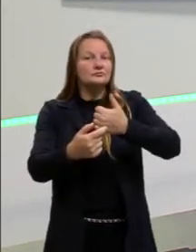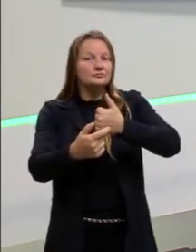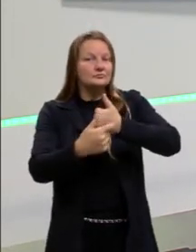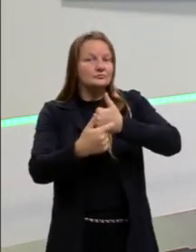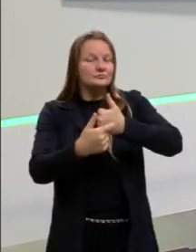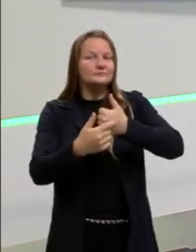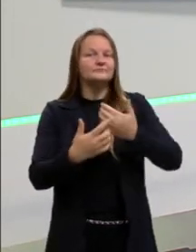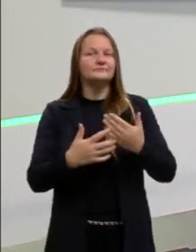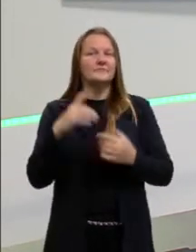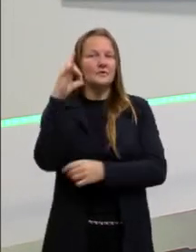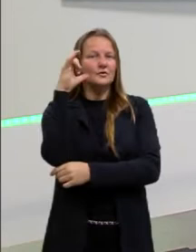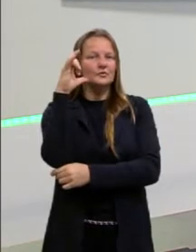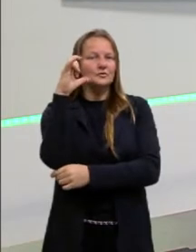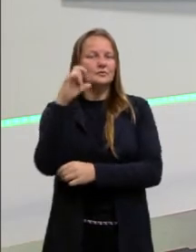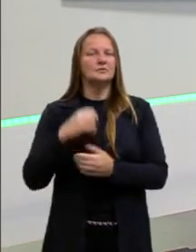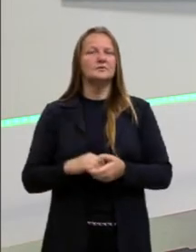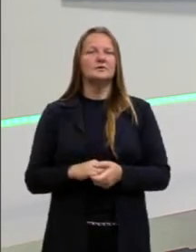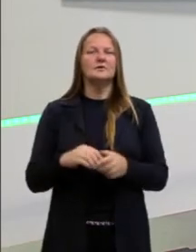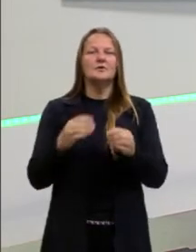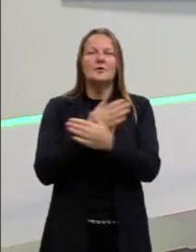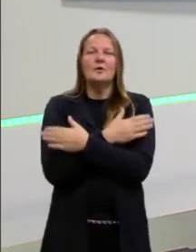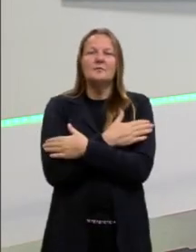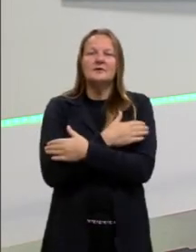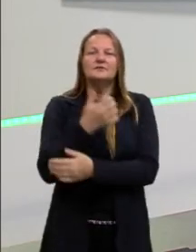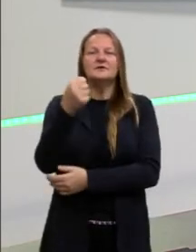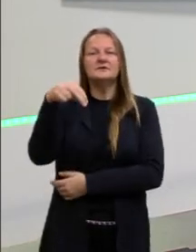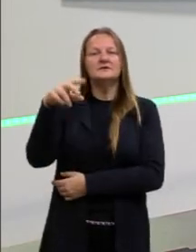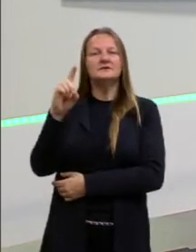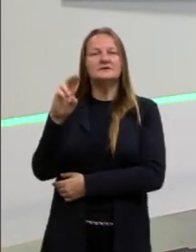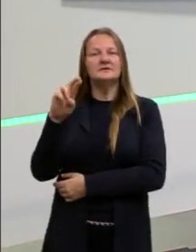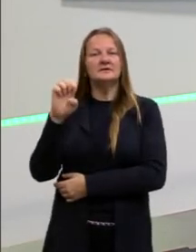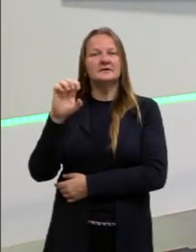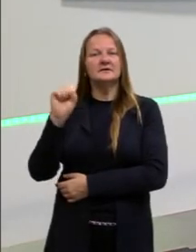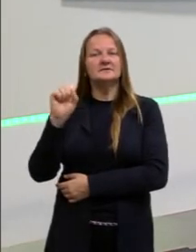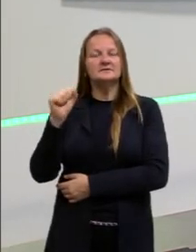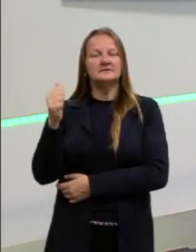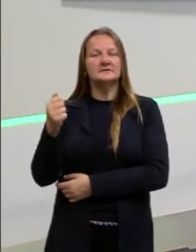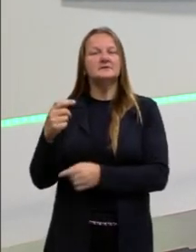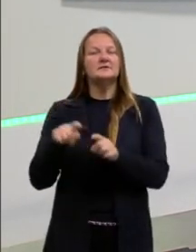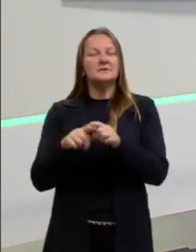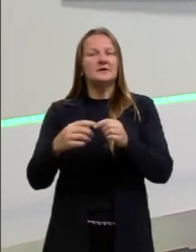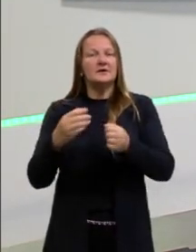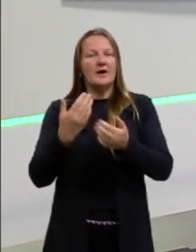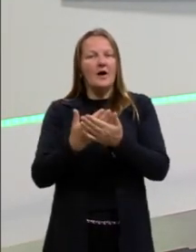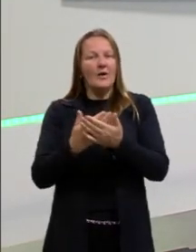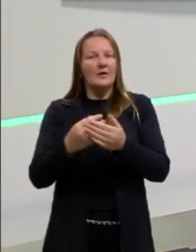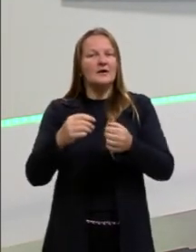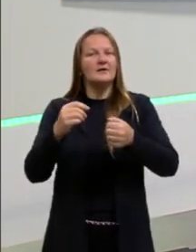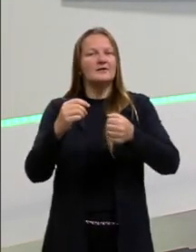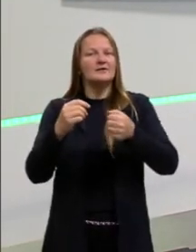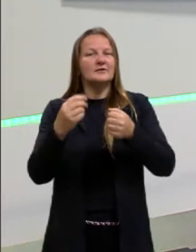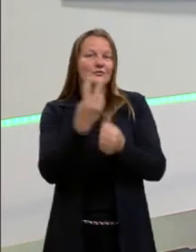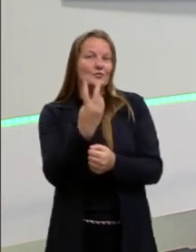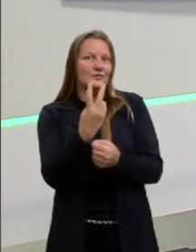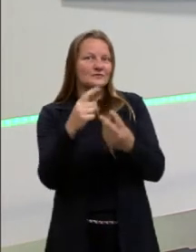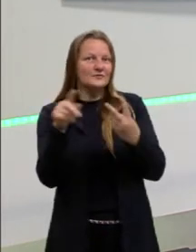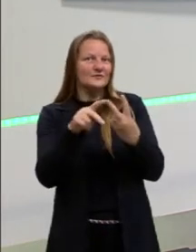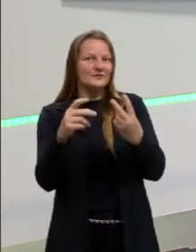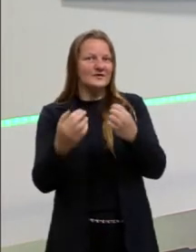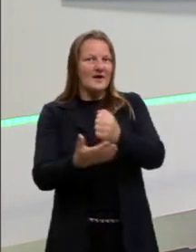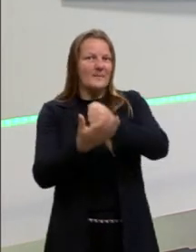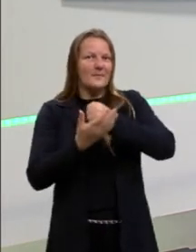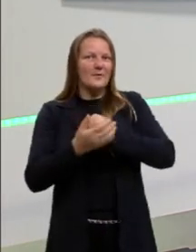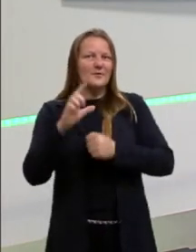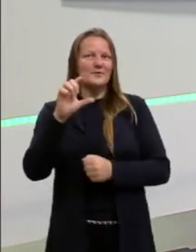proflucaslabella, mandar um abraço para a Andressa Domans, que é minha curadora, e também para a Lisiane, nossa revisora de português, que está aí sempre